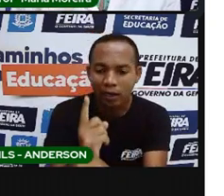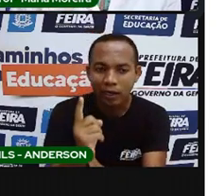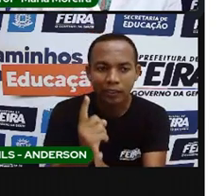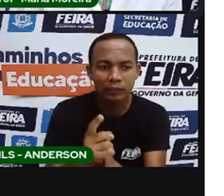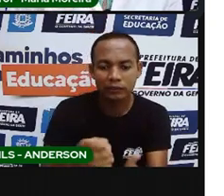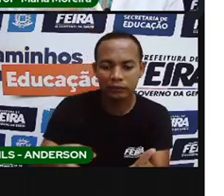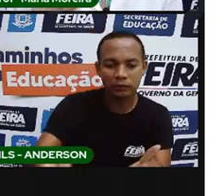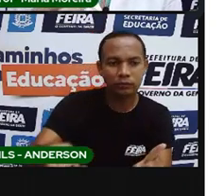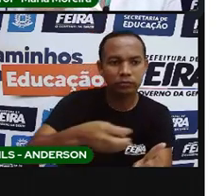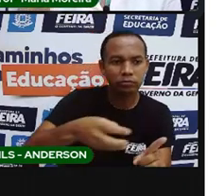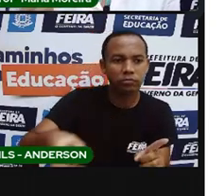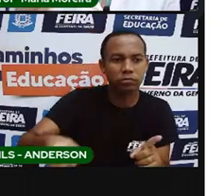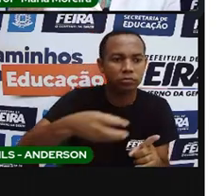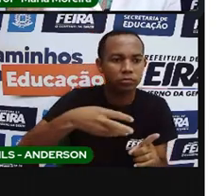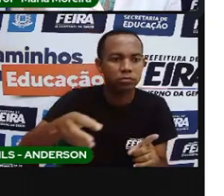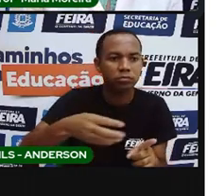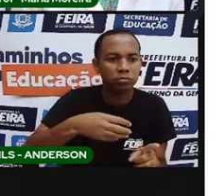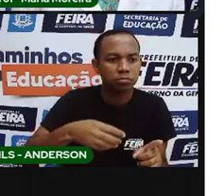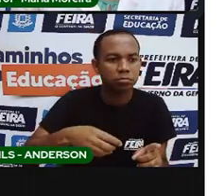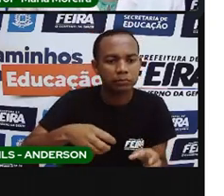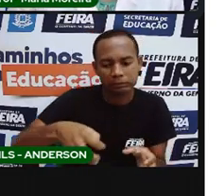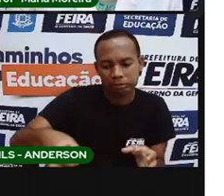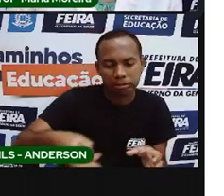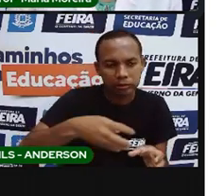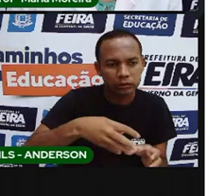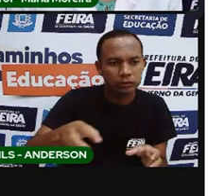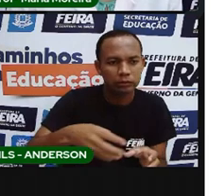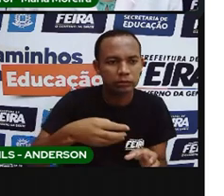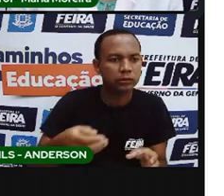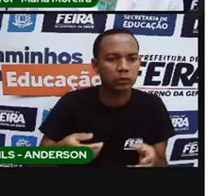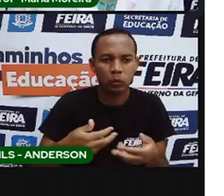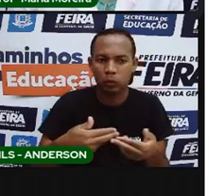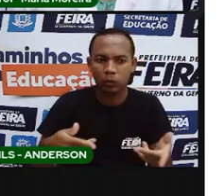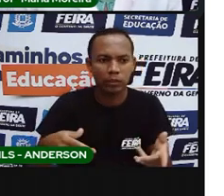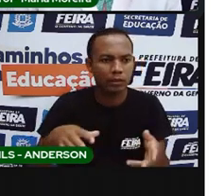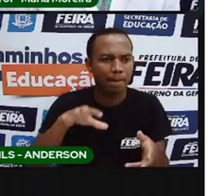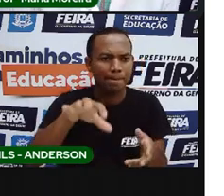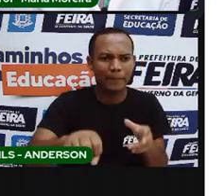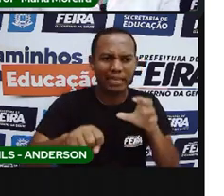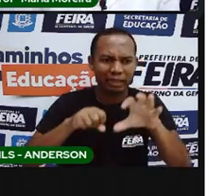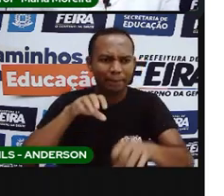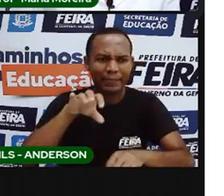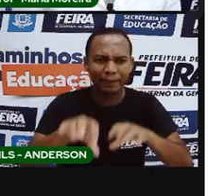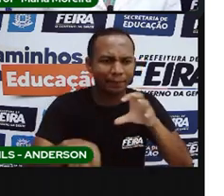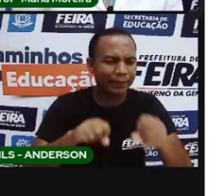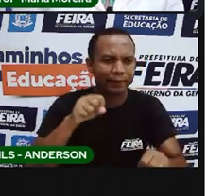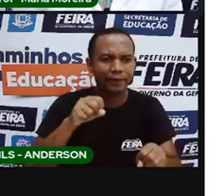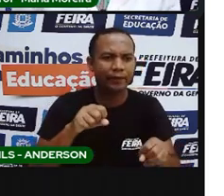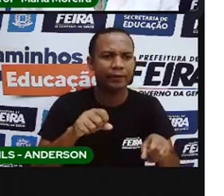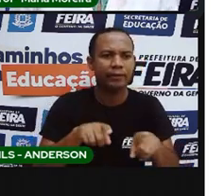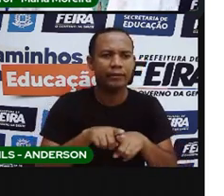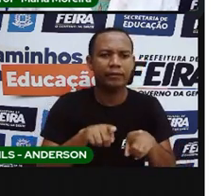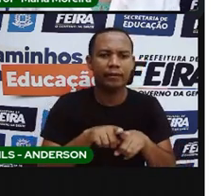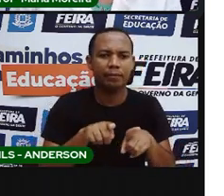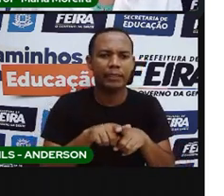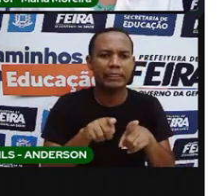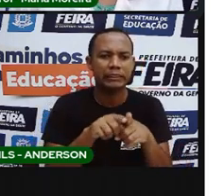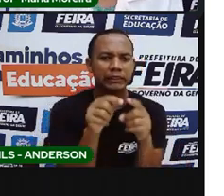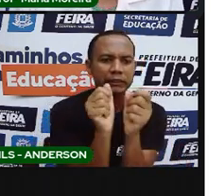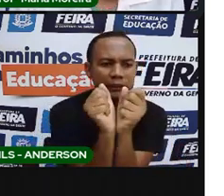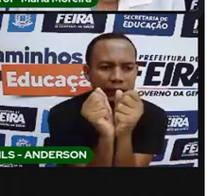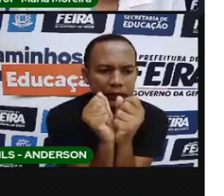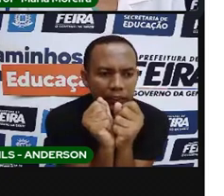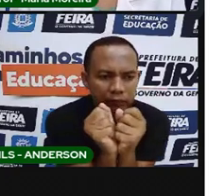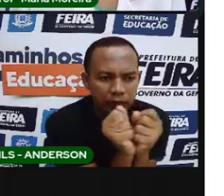levar. E começaram a explorar o Brasil, certo? E também a escravizar esses